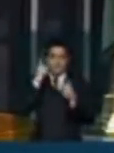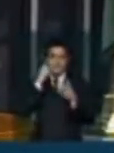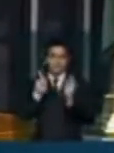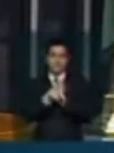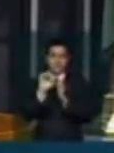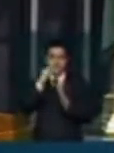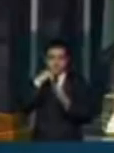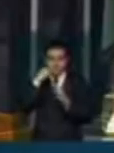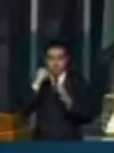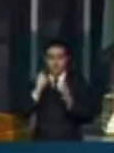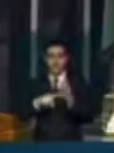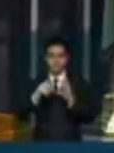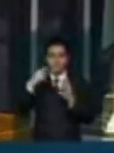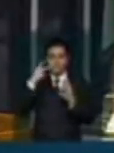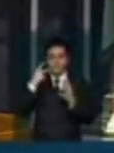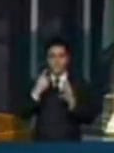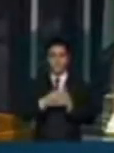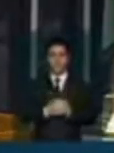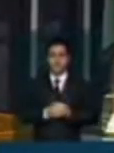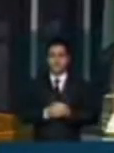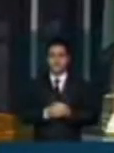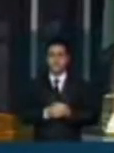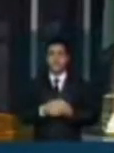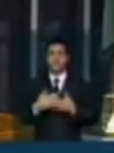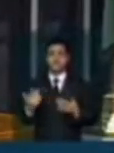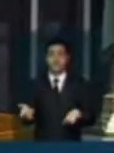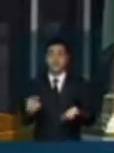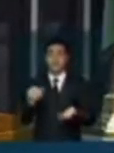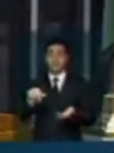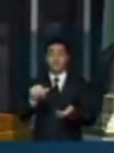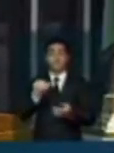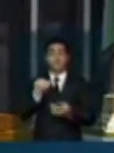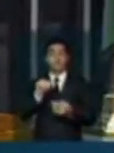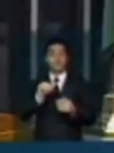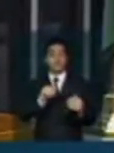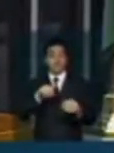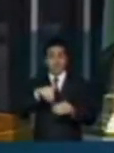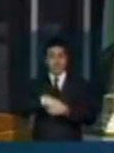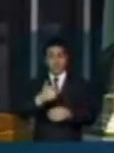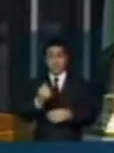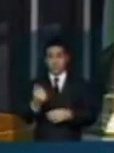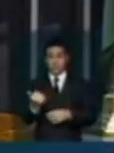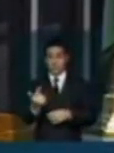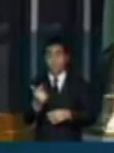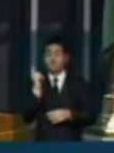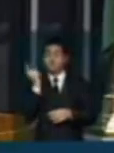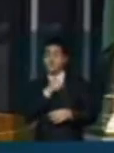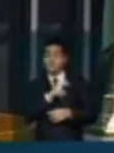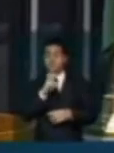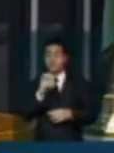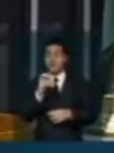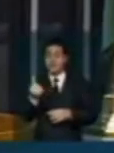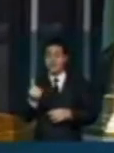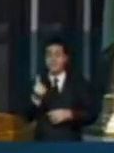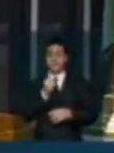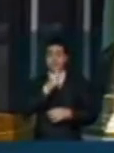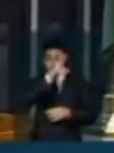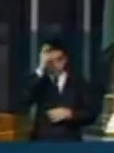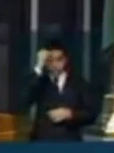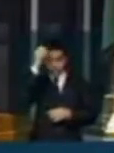senadores, os seus vereadores. E nesta eleição de 2012 nós elegemos 56 prefeitos no Brasil,